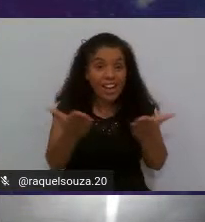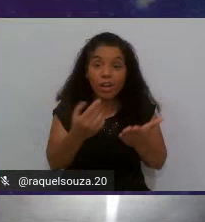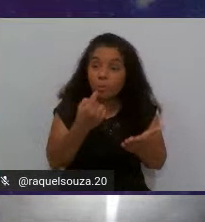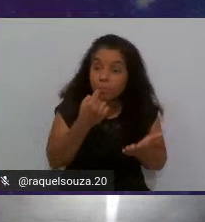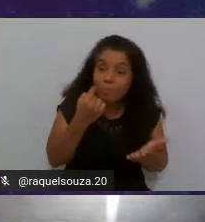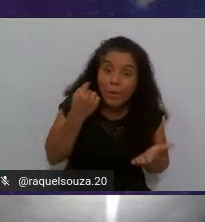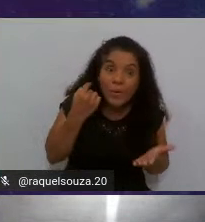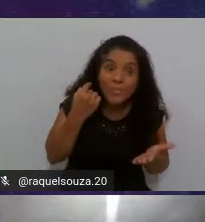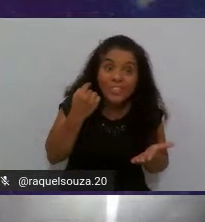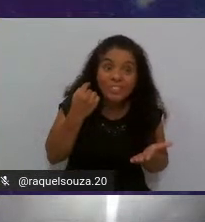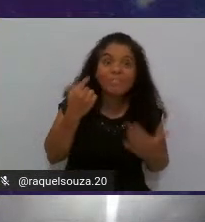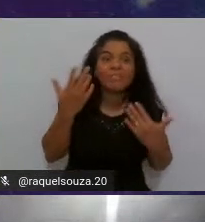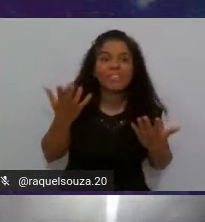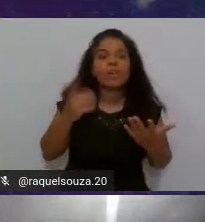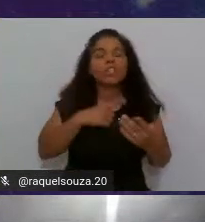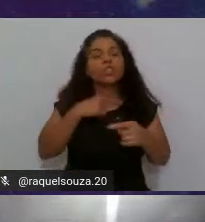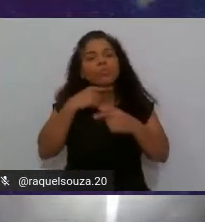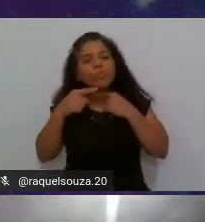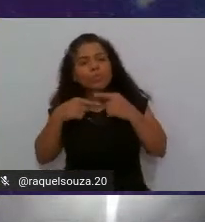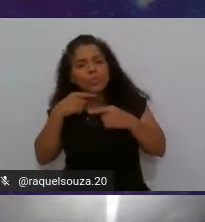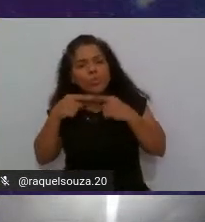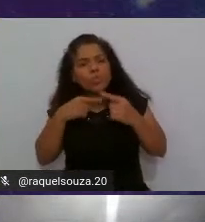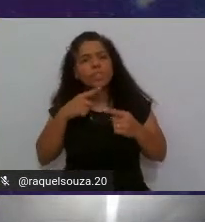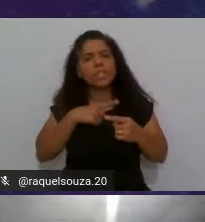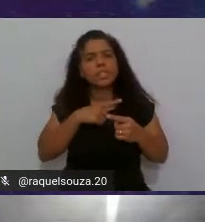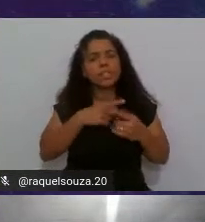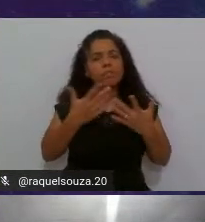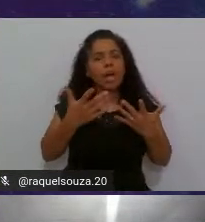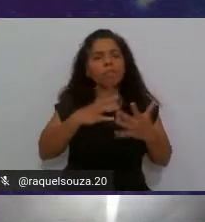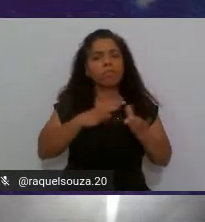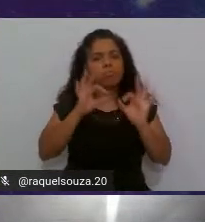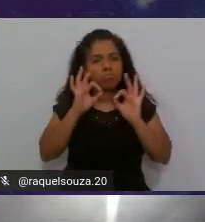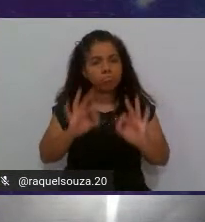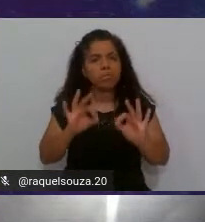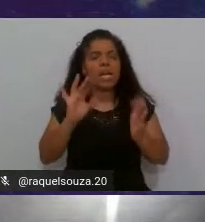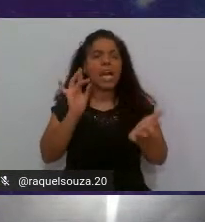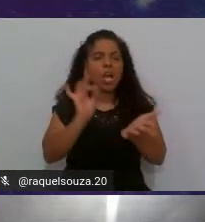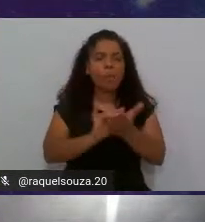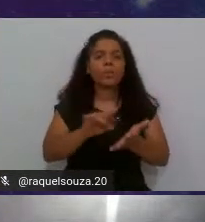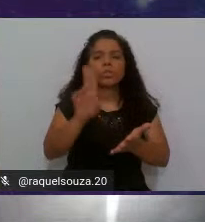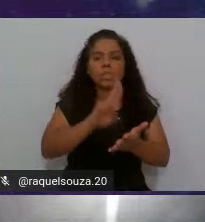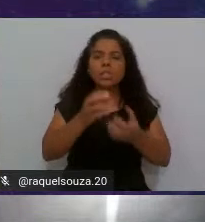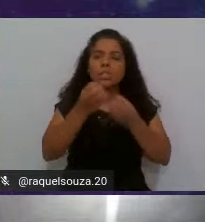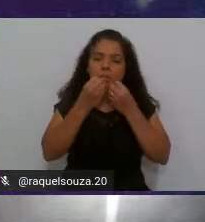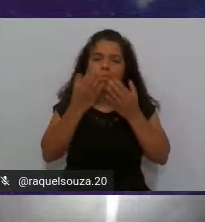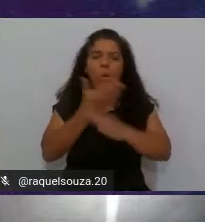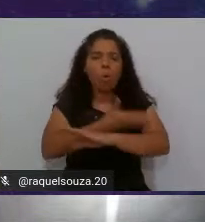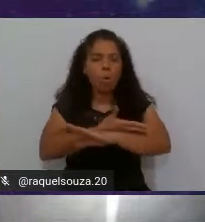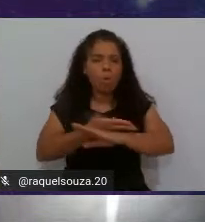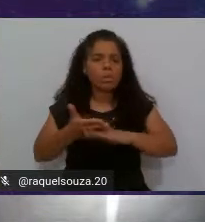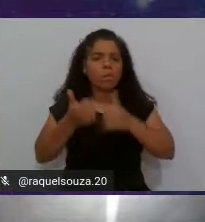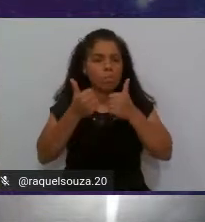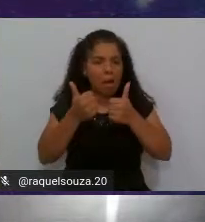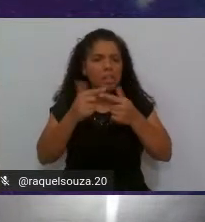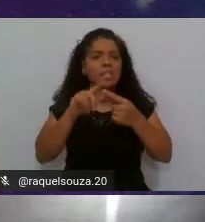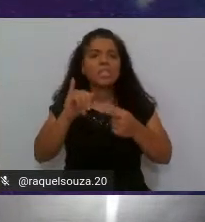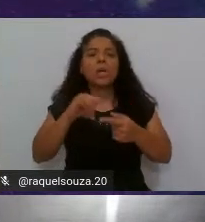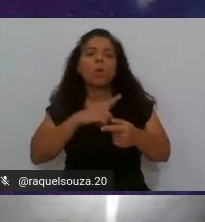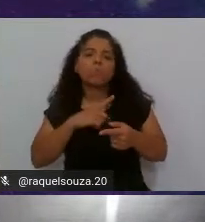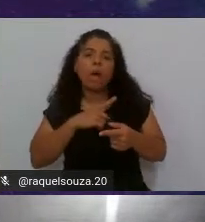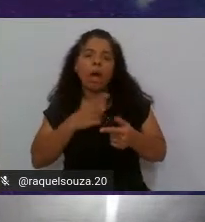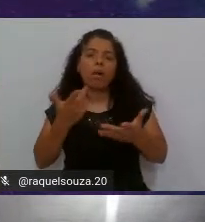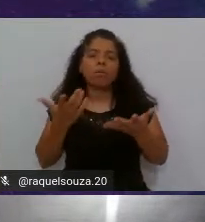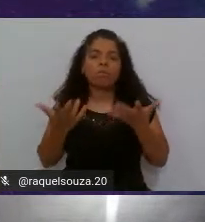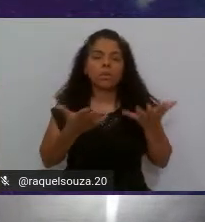então eu tinha dúvidas se eu estava realmente usando as boas práticas se eu estava se eu